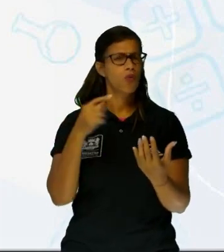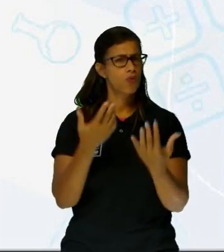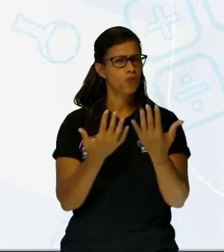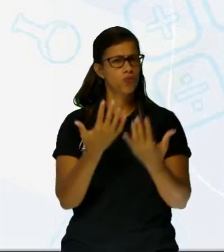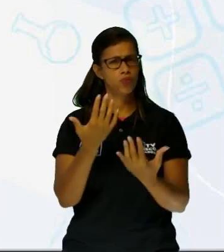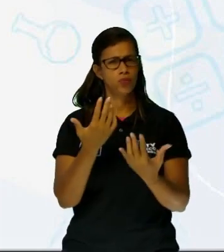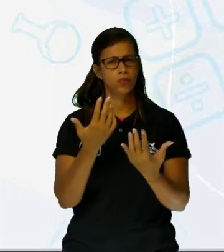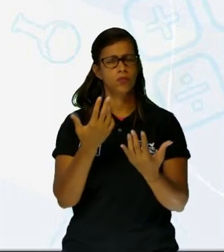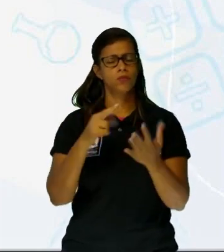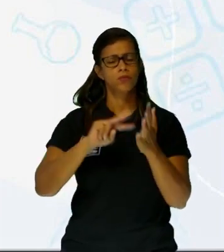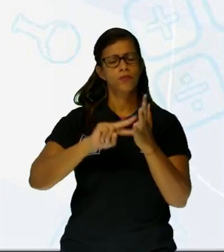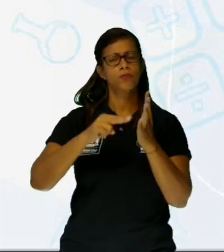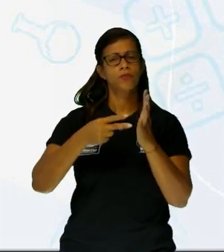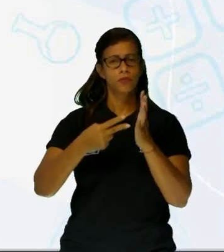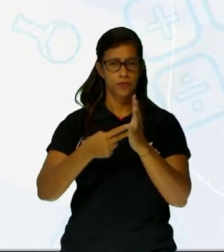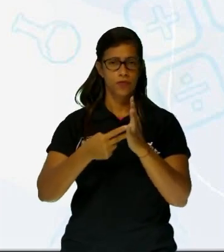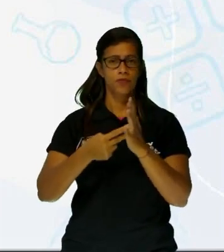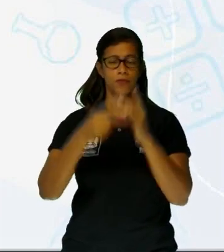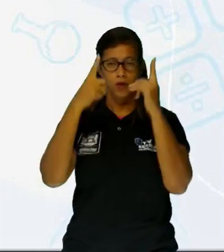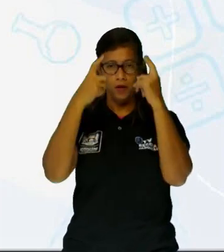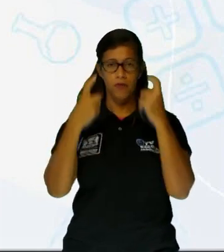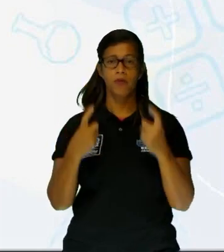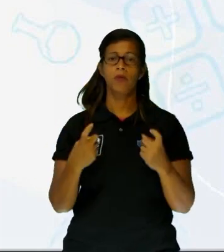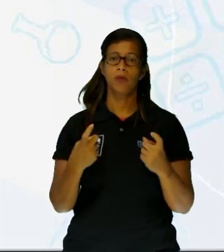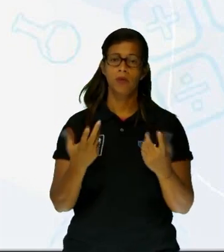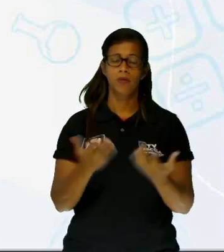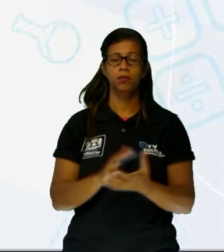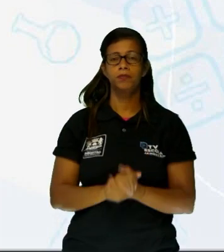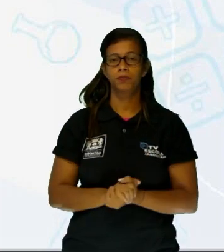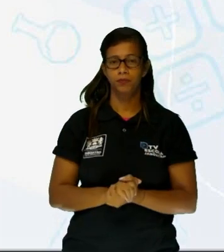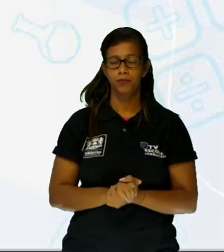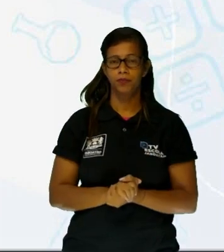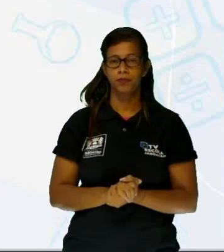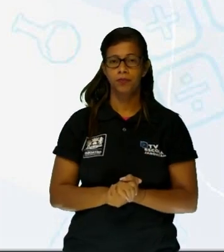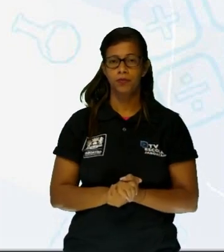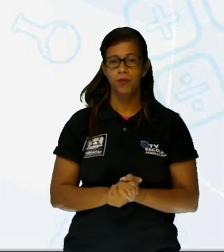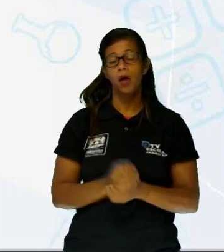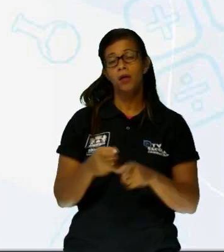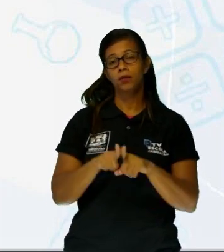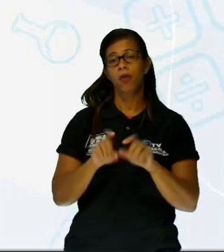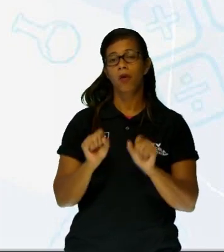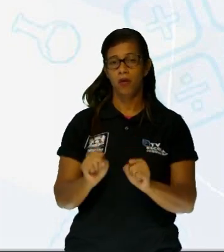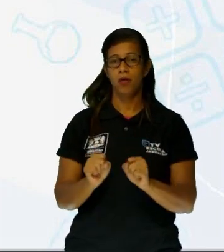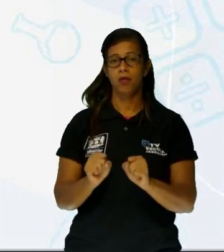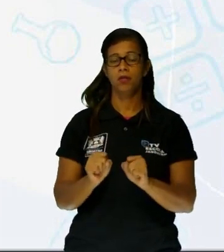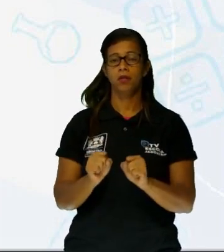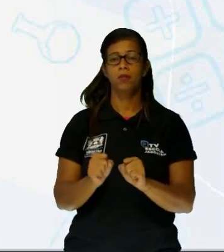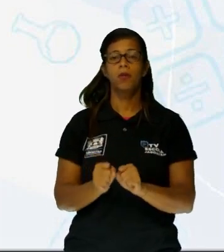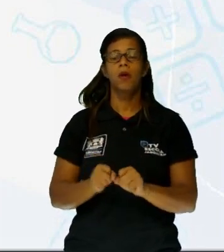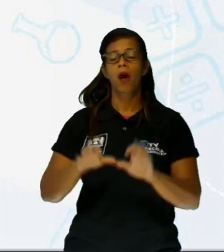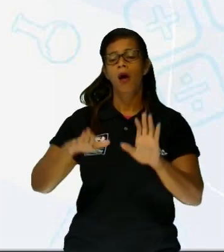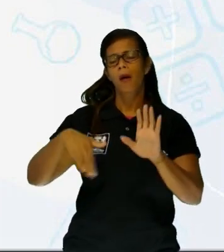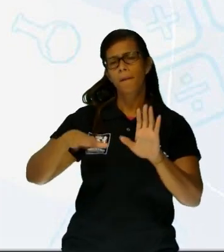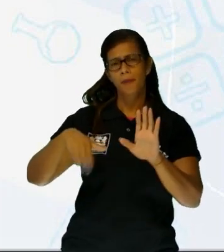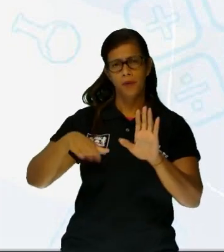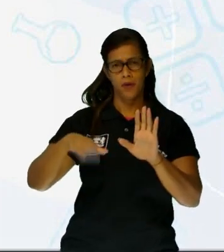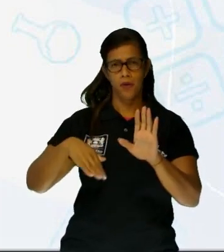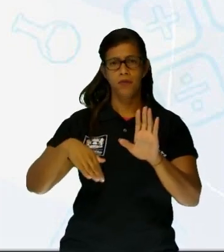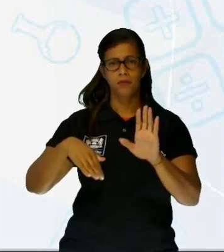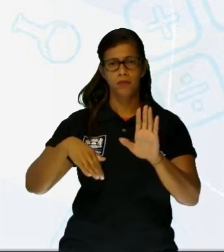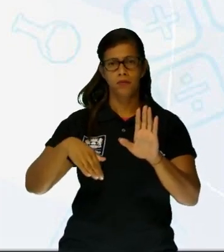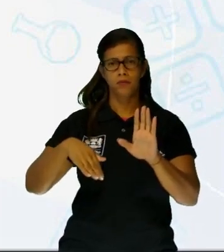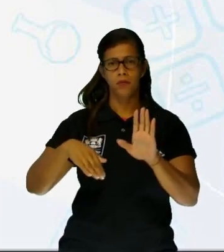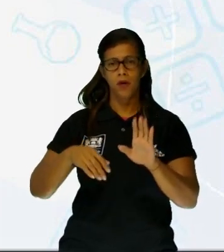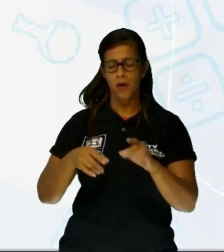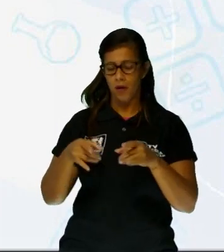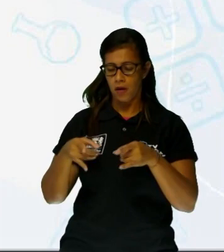Letra B. Uma comparação entre a praia e o cemitério. Não, a gente viu que a praia foi só um lugar para chamar a atenção, porque é um cartão postal.